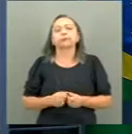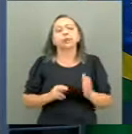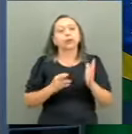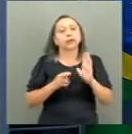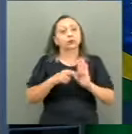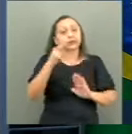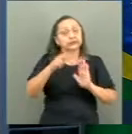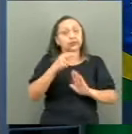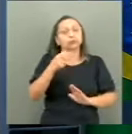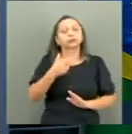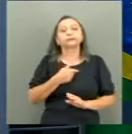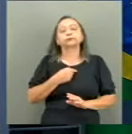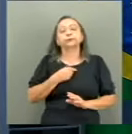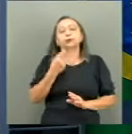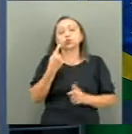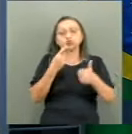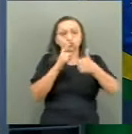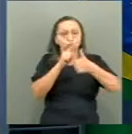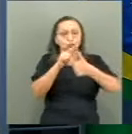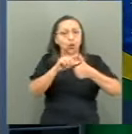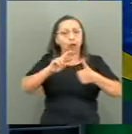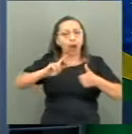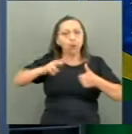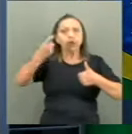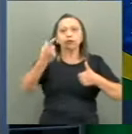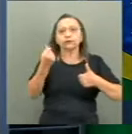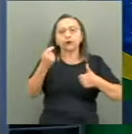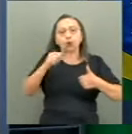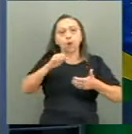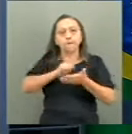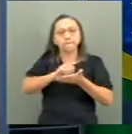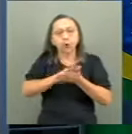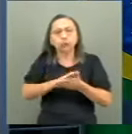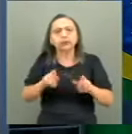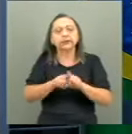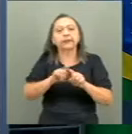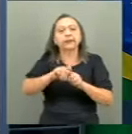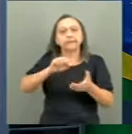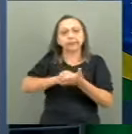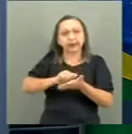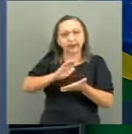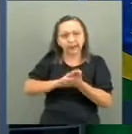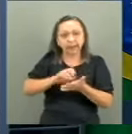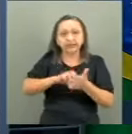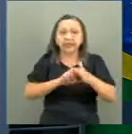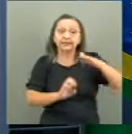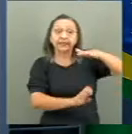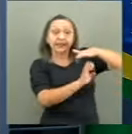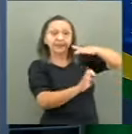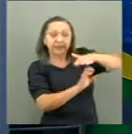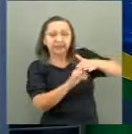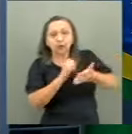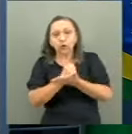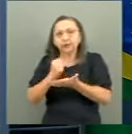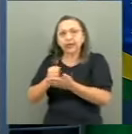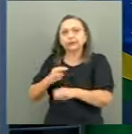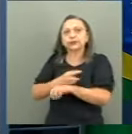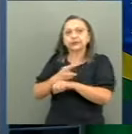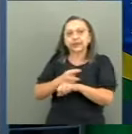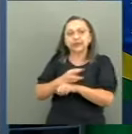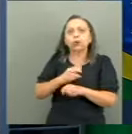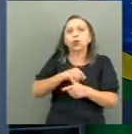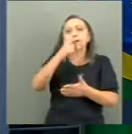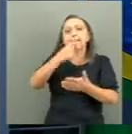1. Aumento dos valores das multas e também das penalidades às empresas contratantes com o